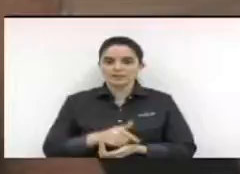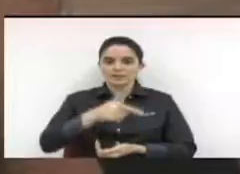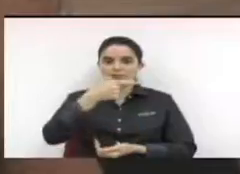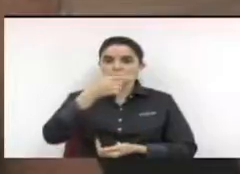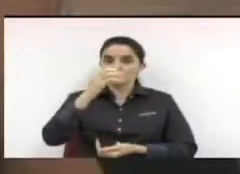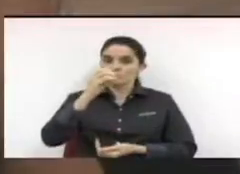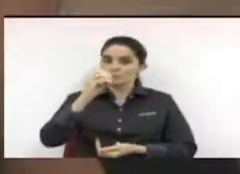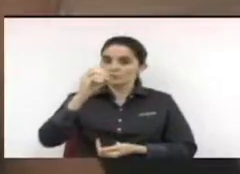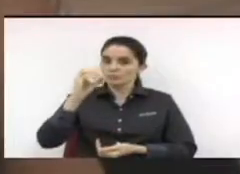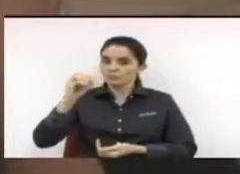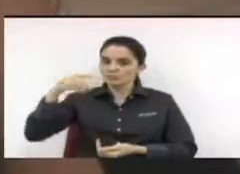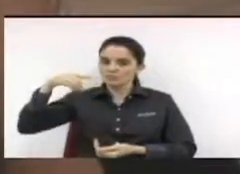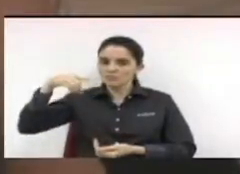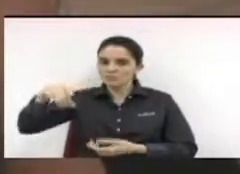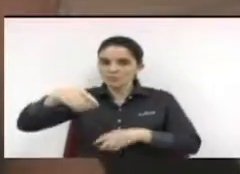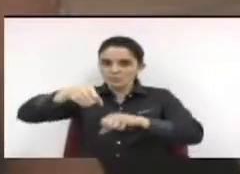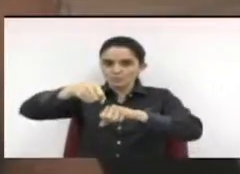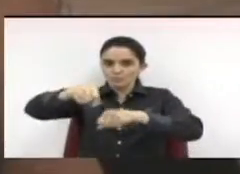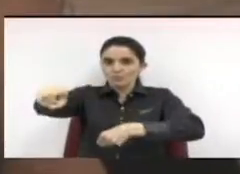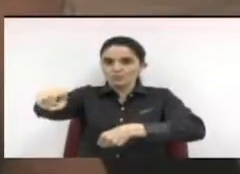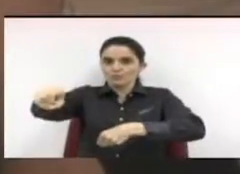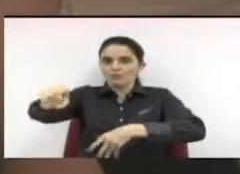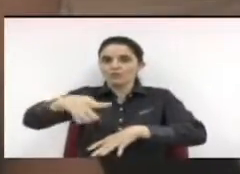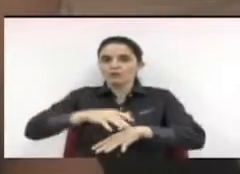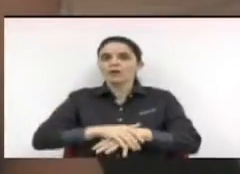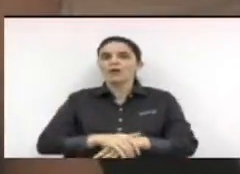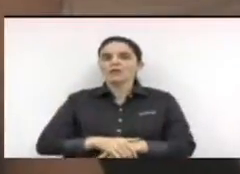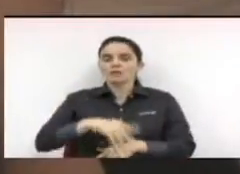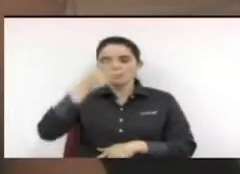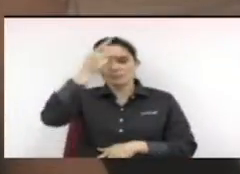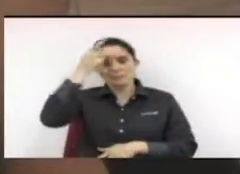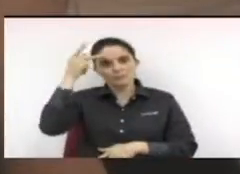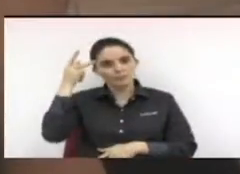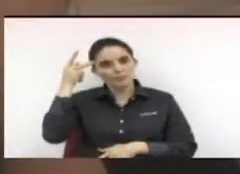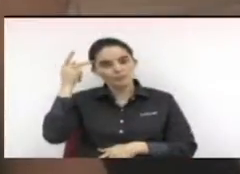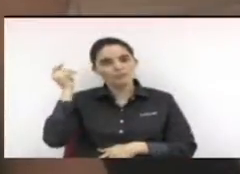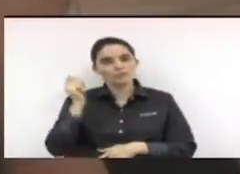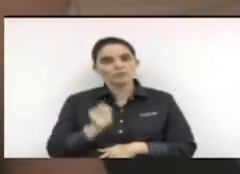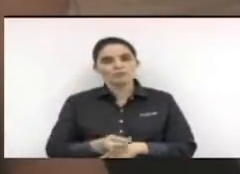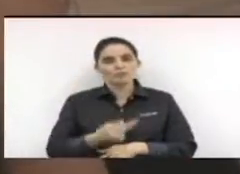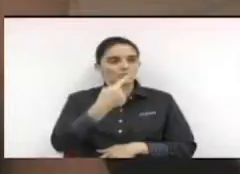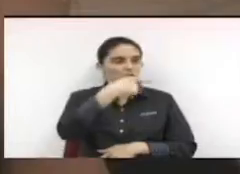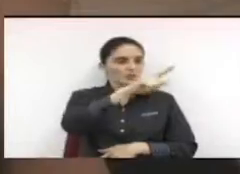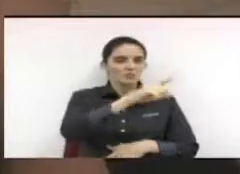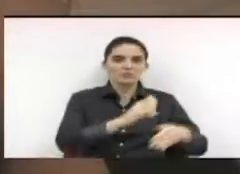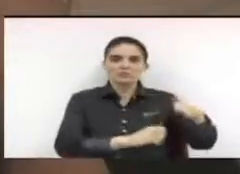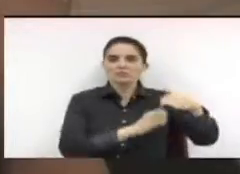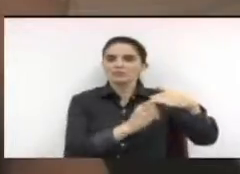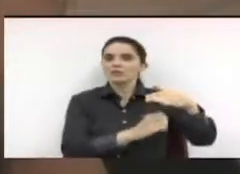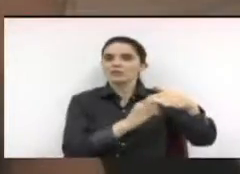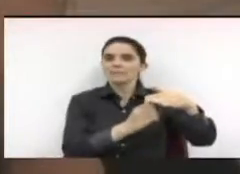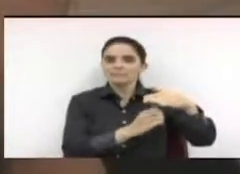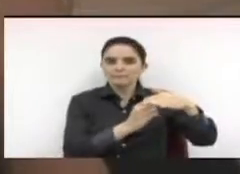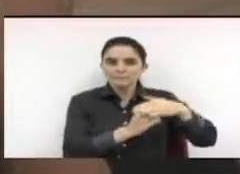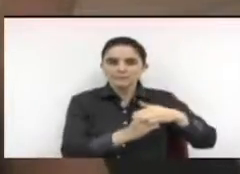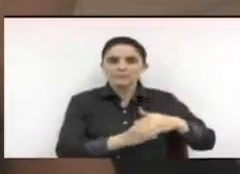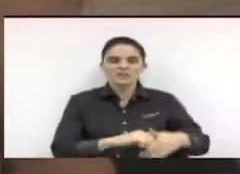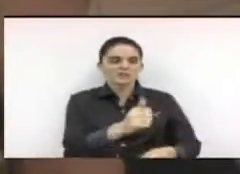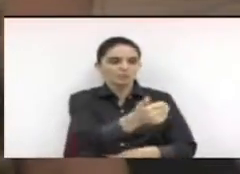certificados já de pessoas que saem de lá e vão para a empresa e se tornam